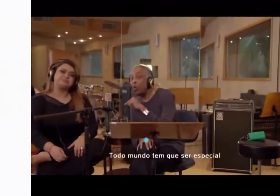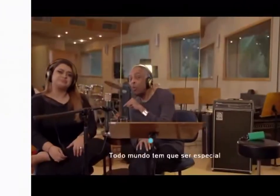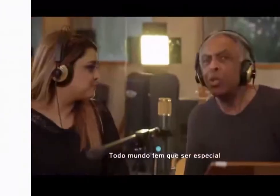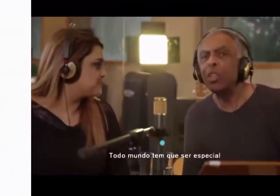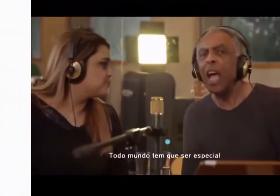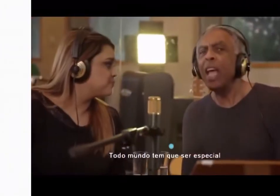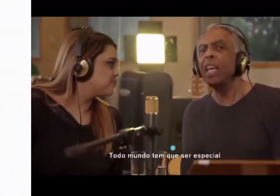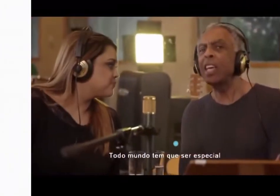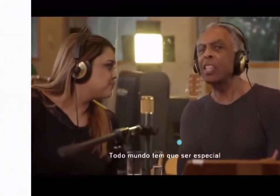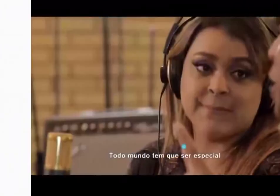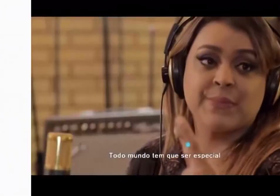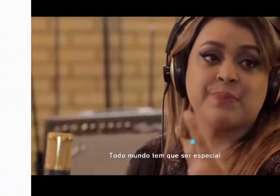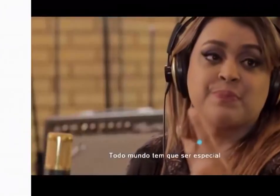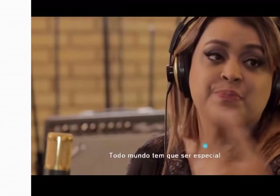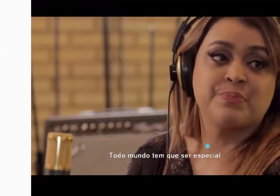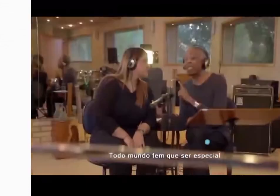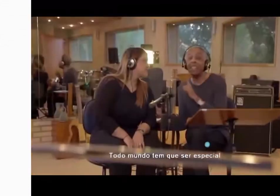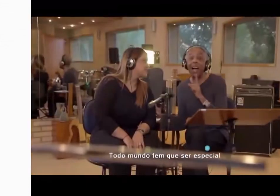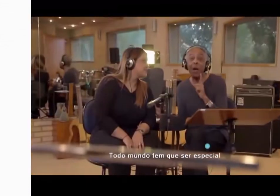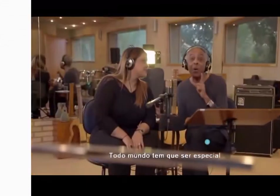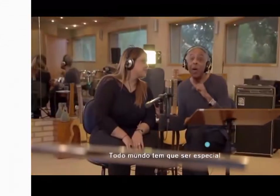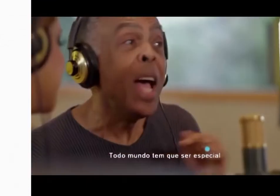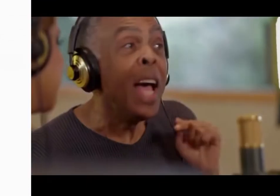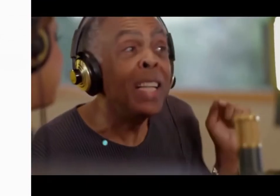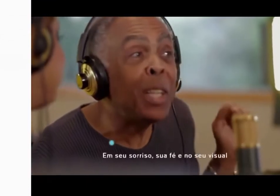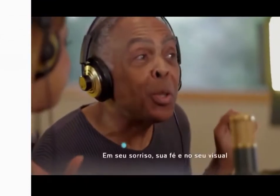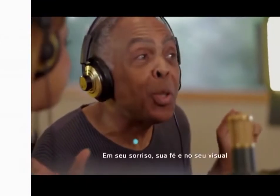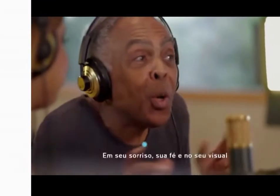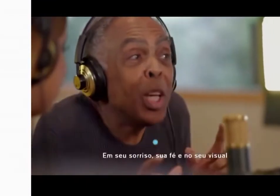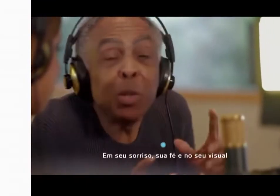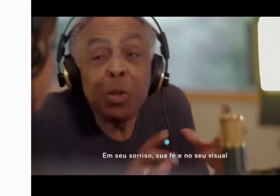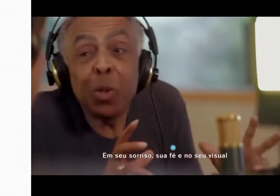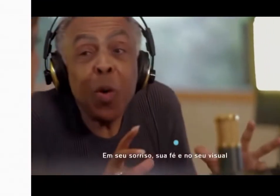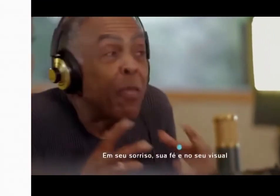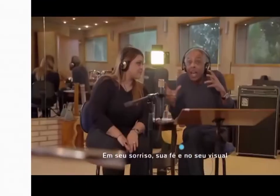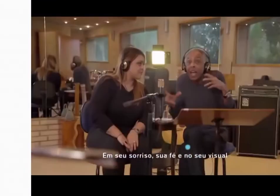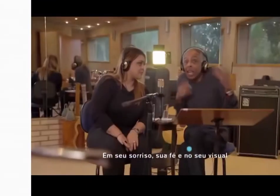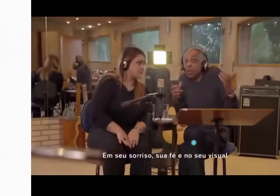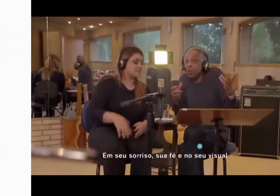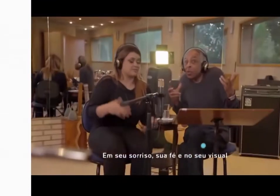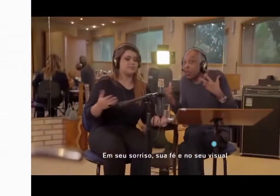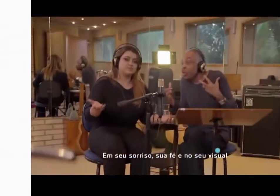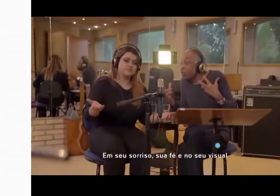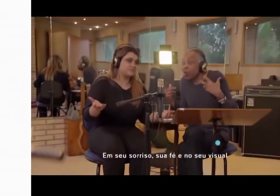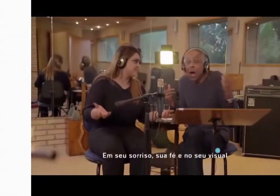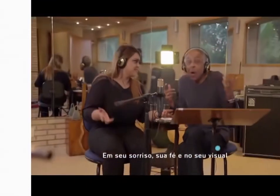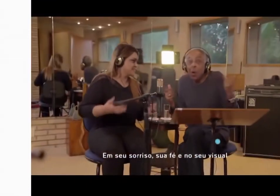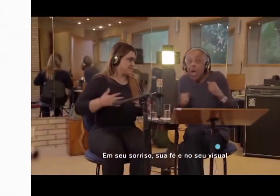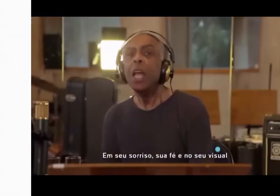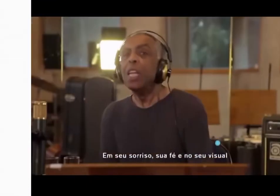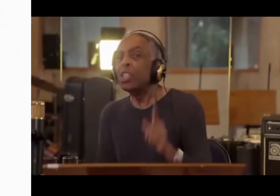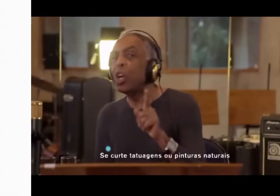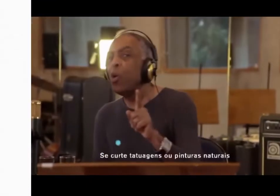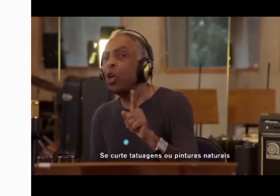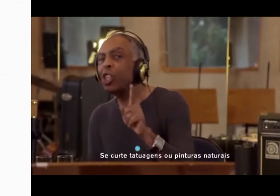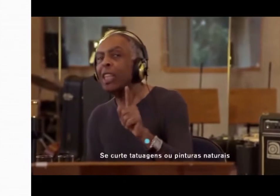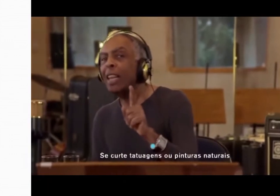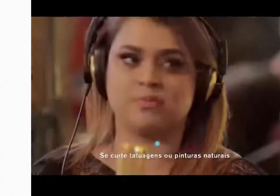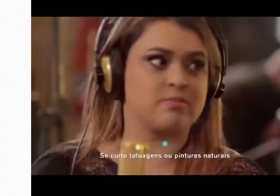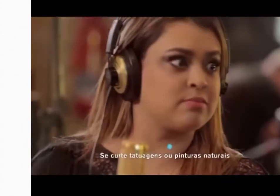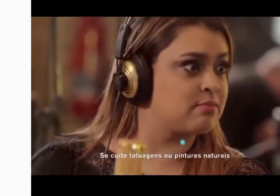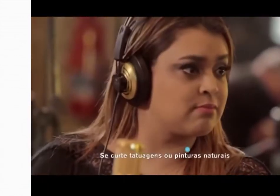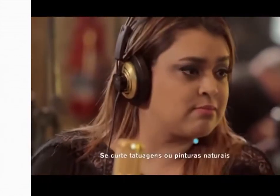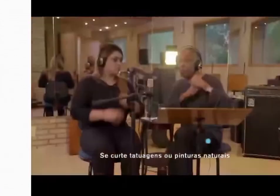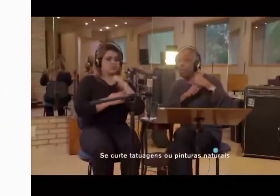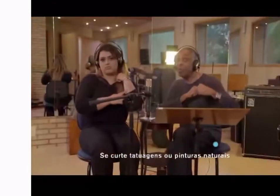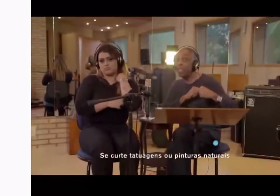Todo mundo tem que ser especial Em seu sorriso, sua fé e no seu visual Se curte